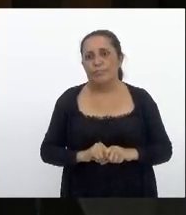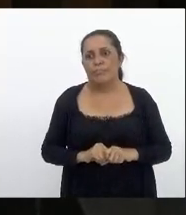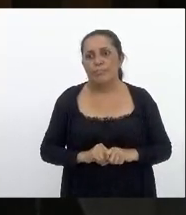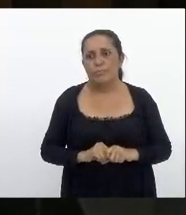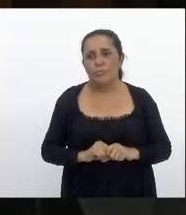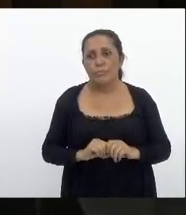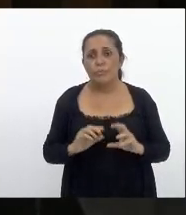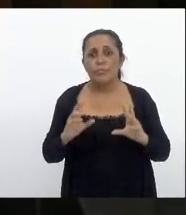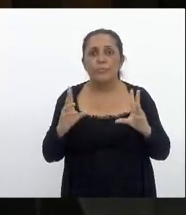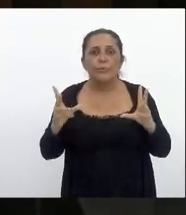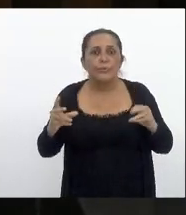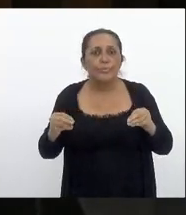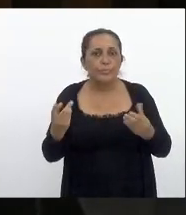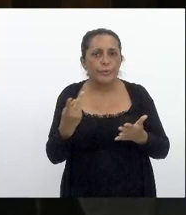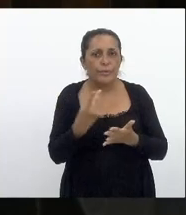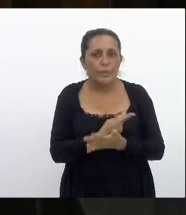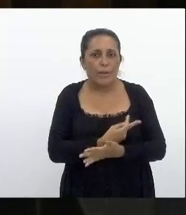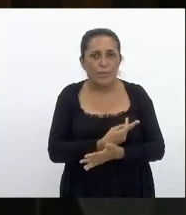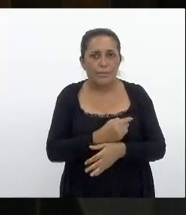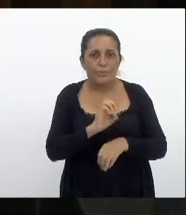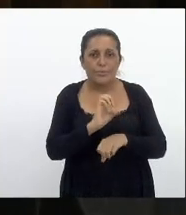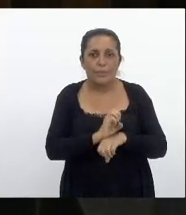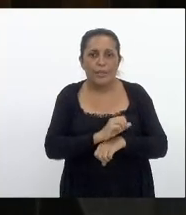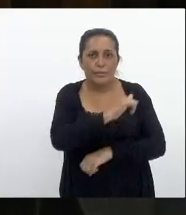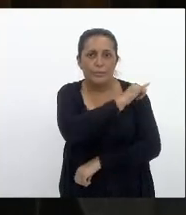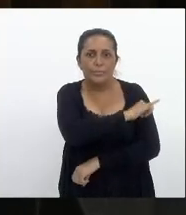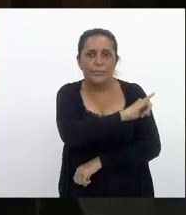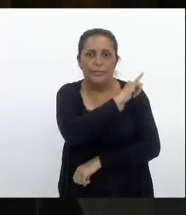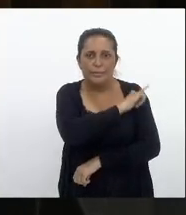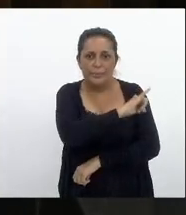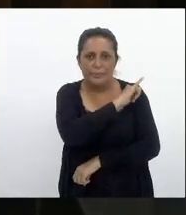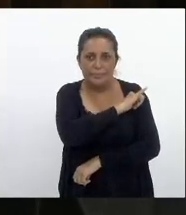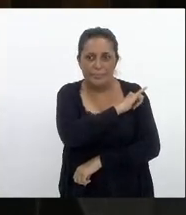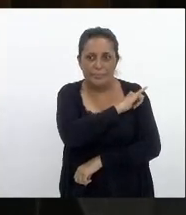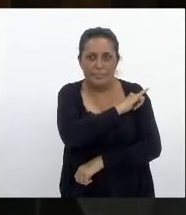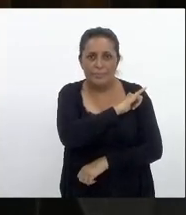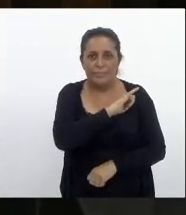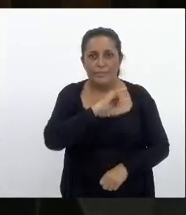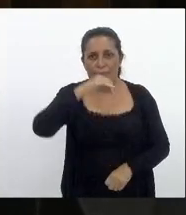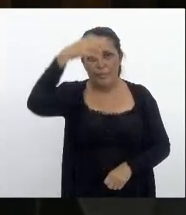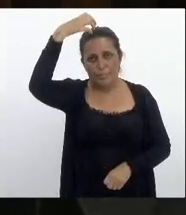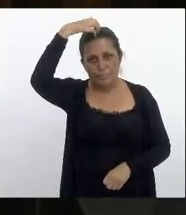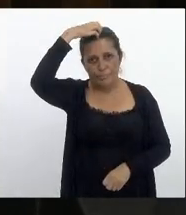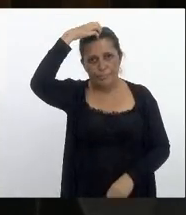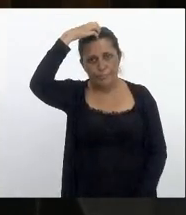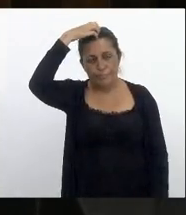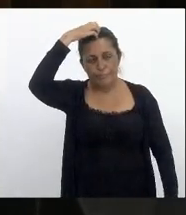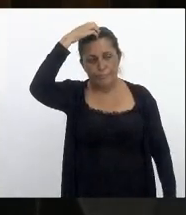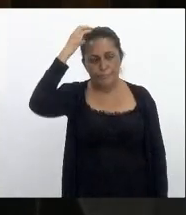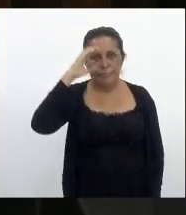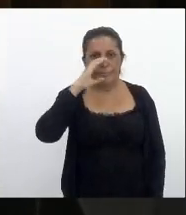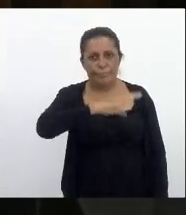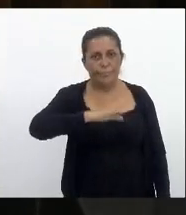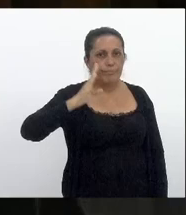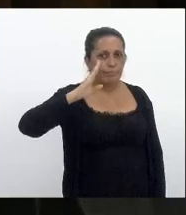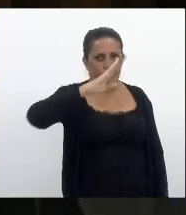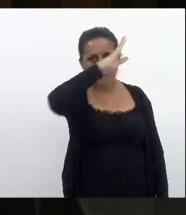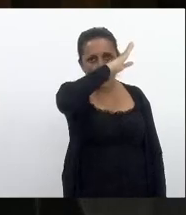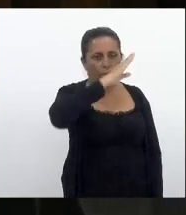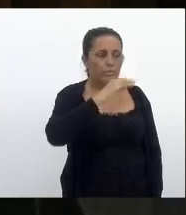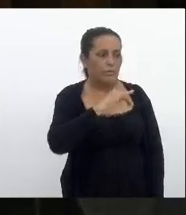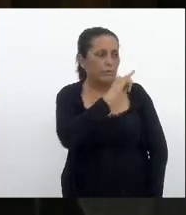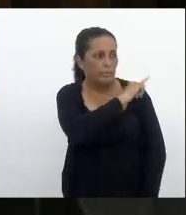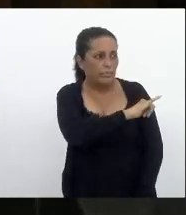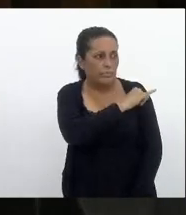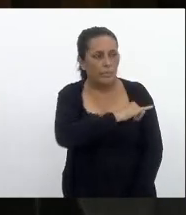tudo que se acontece no estado do Rio de Janeiro é o Bolsonaro ah mas está ruim o Rio de Janeiro